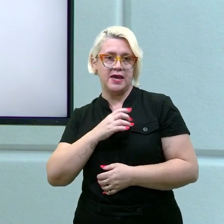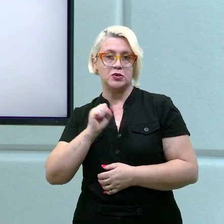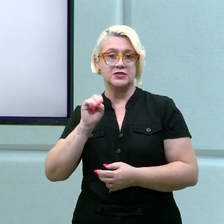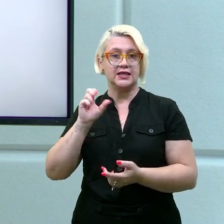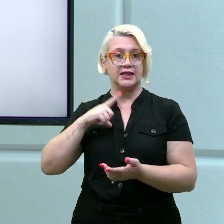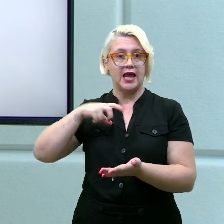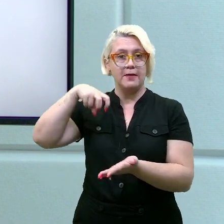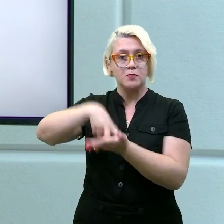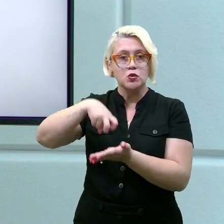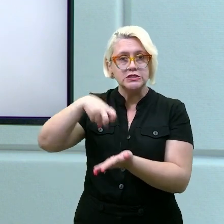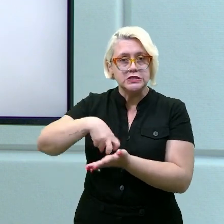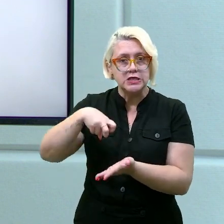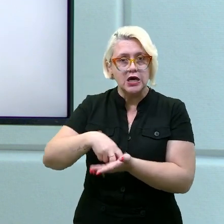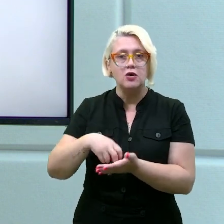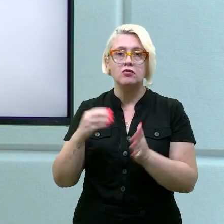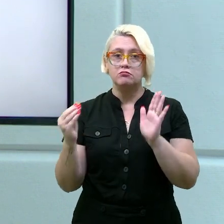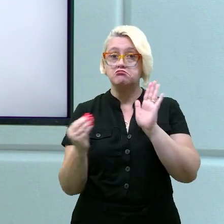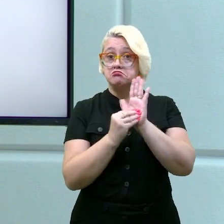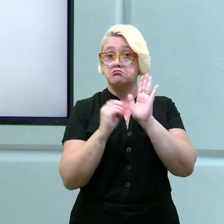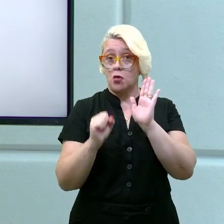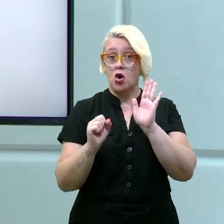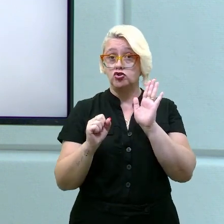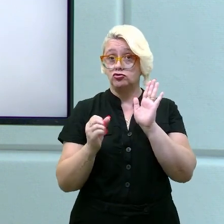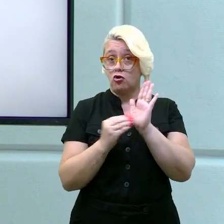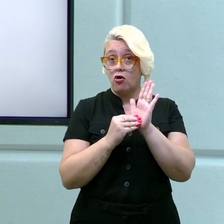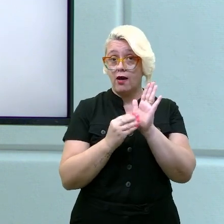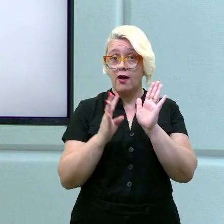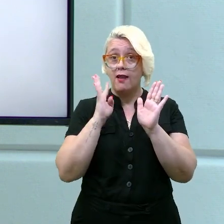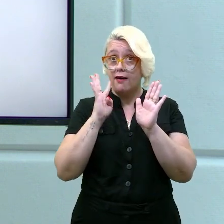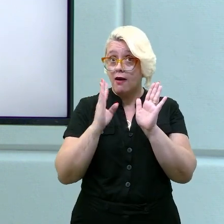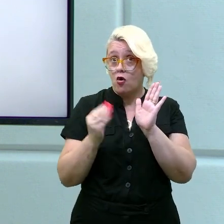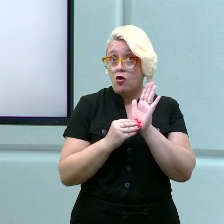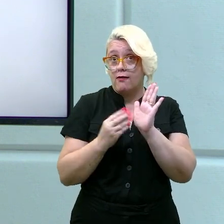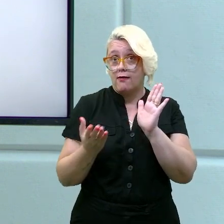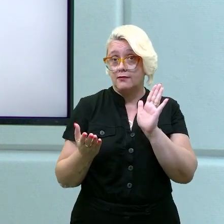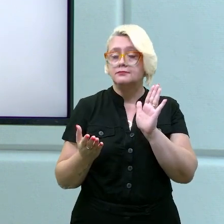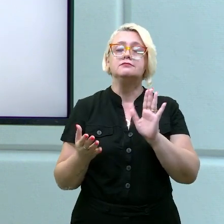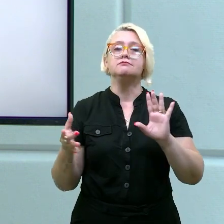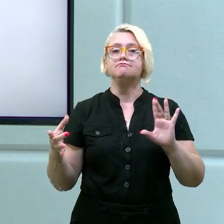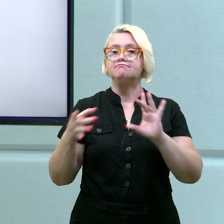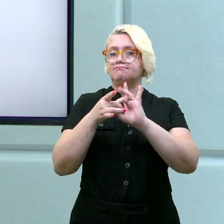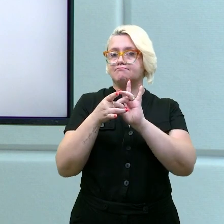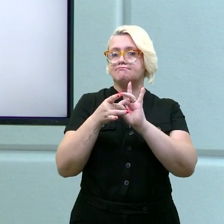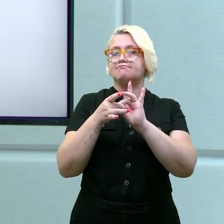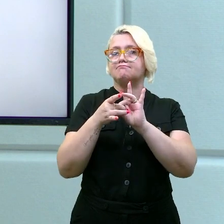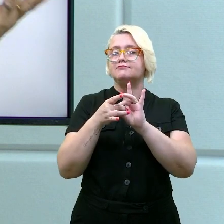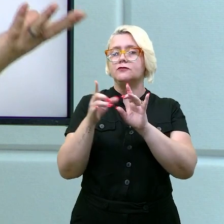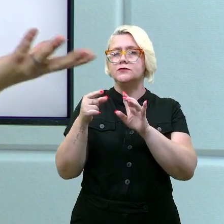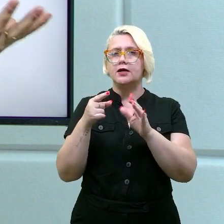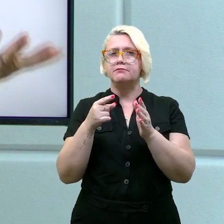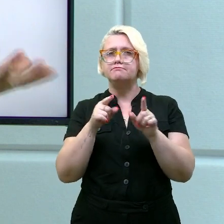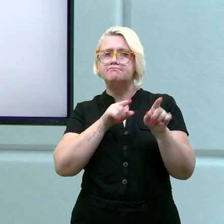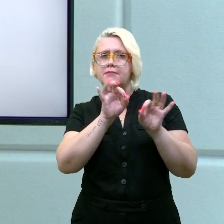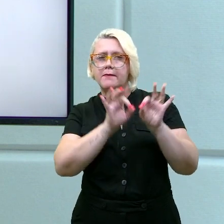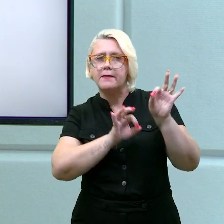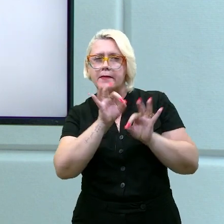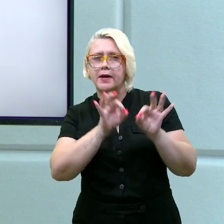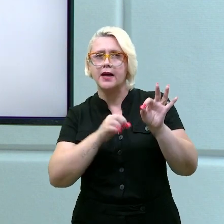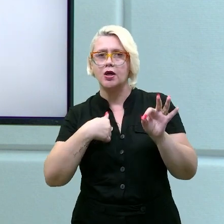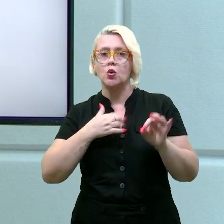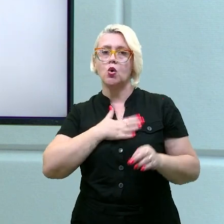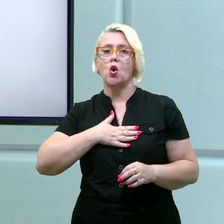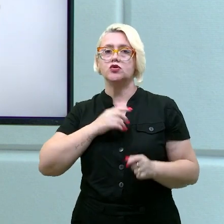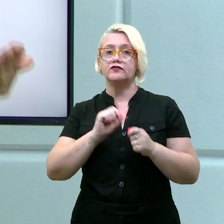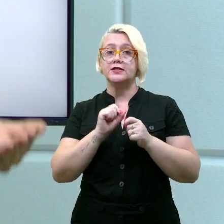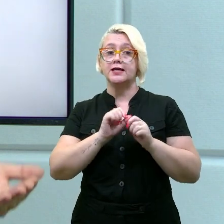punidas? Aí você pode colocar, olha como ficaria legal. Então, você faz esse trabalho de preparação. Eu gosto